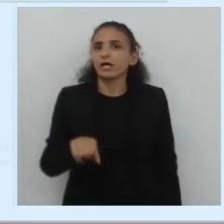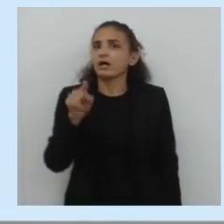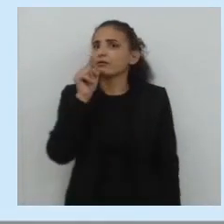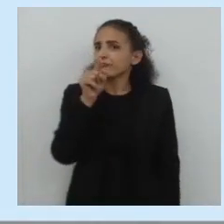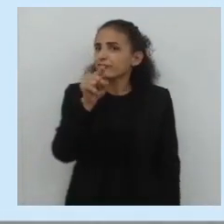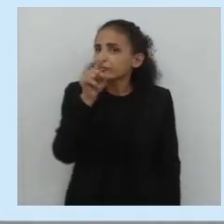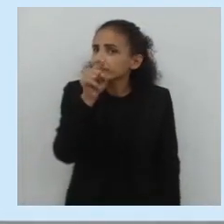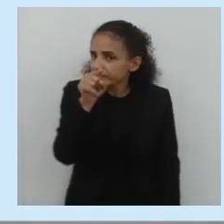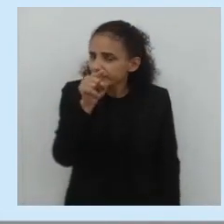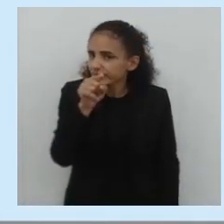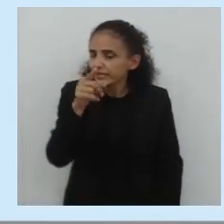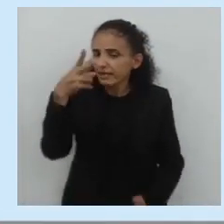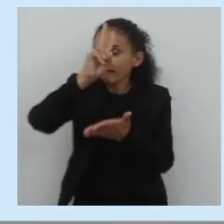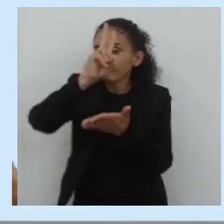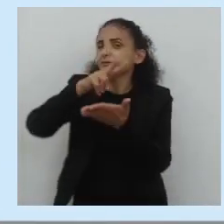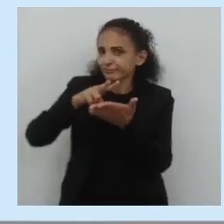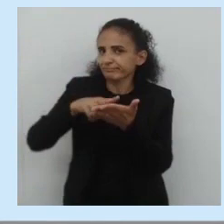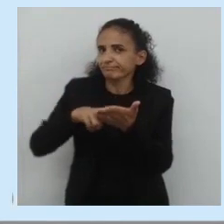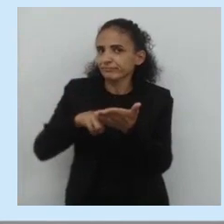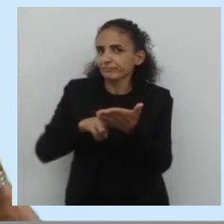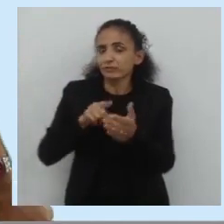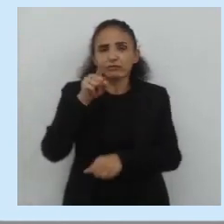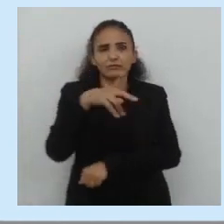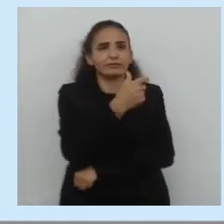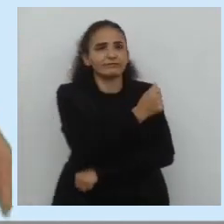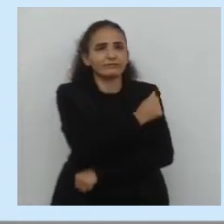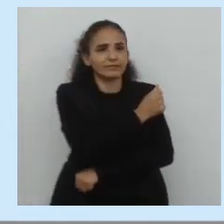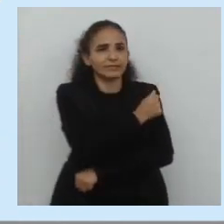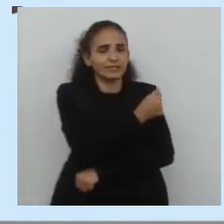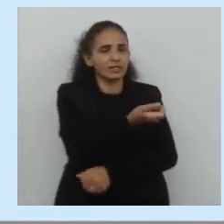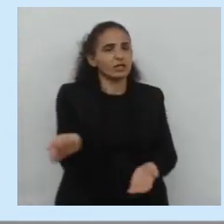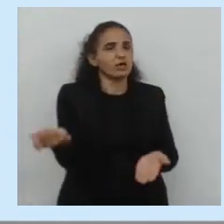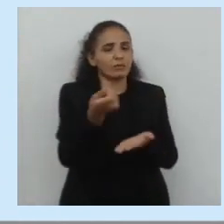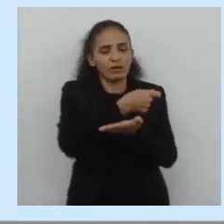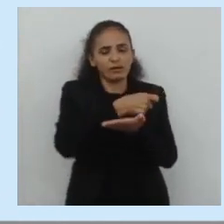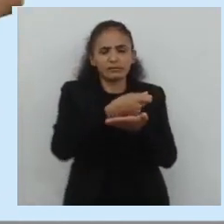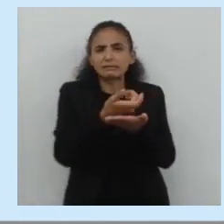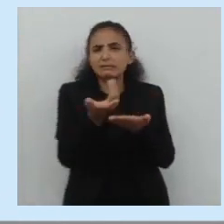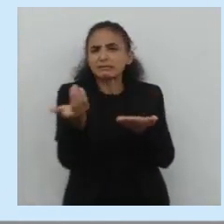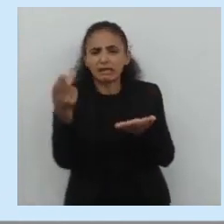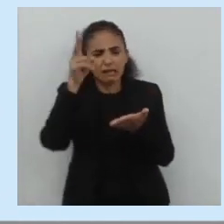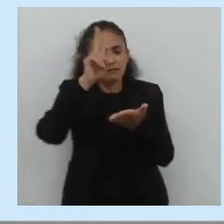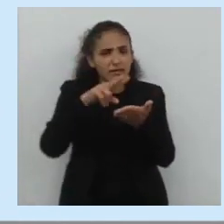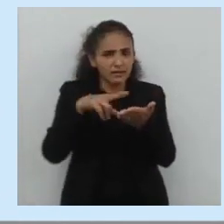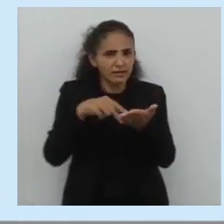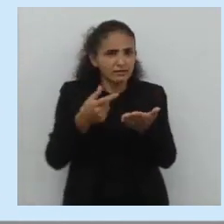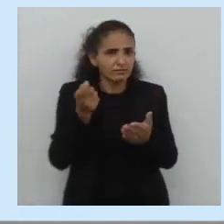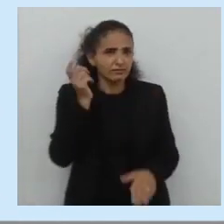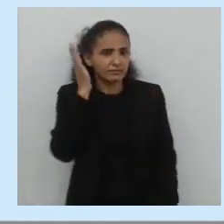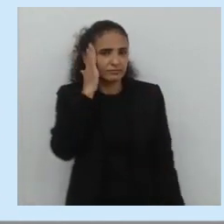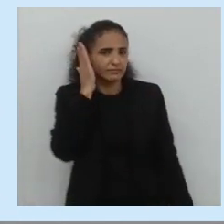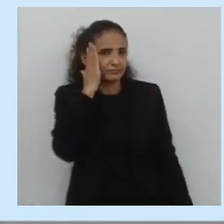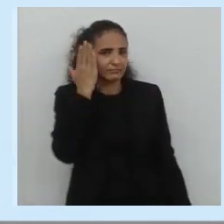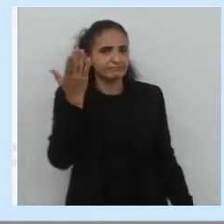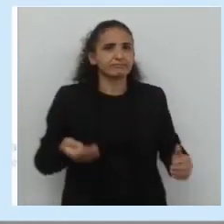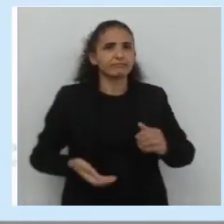você, leitor, você, estudante, você que é o receptor desse texto. Vamos ver aqui. Aqui nós